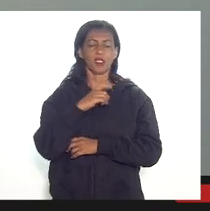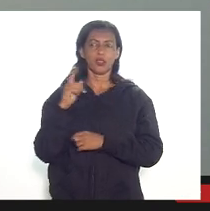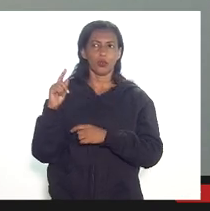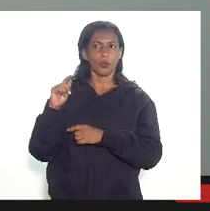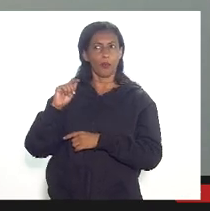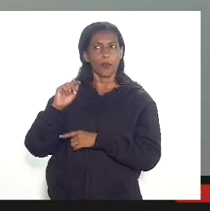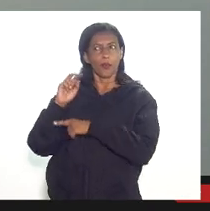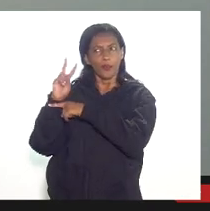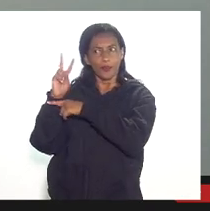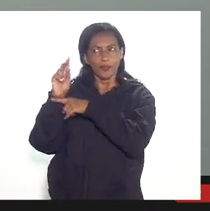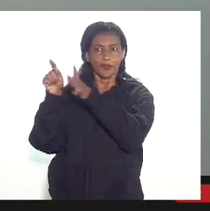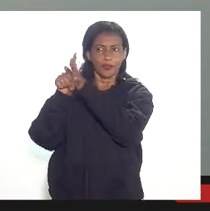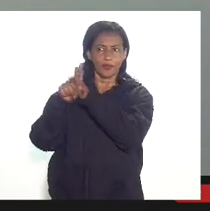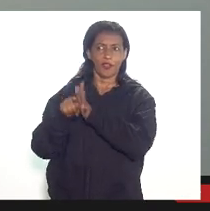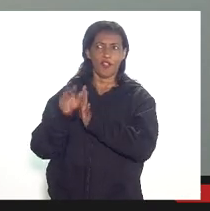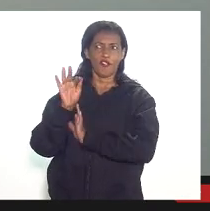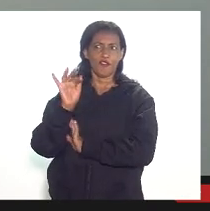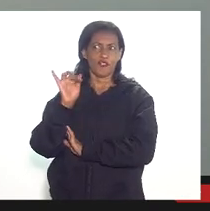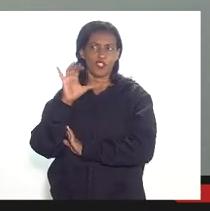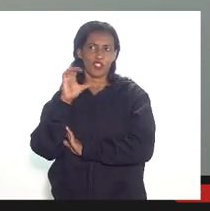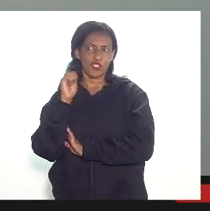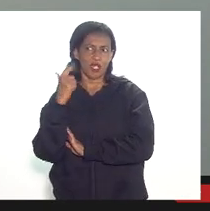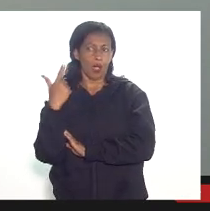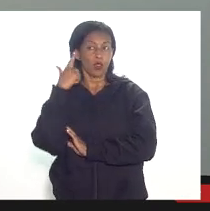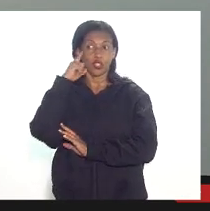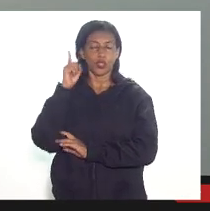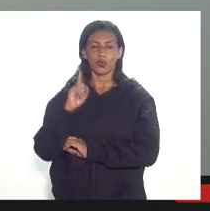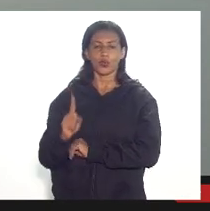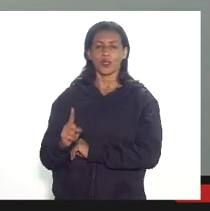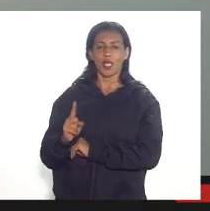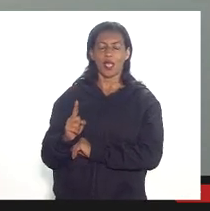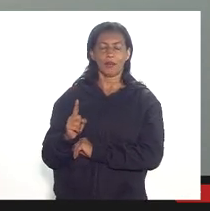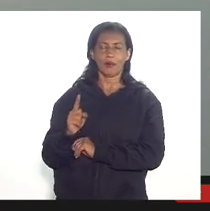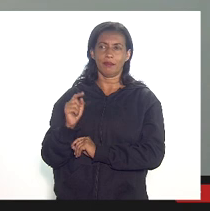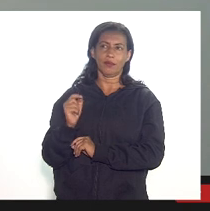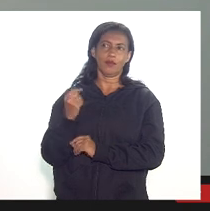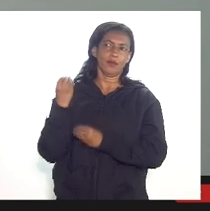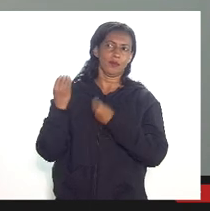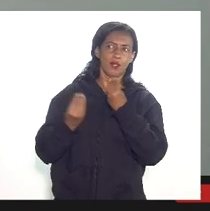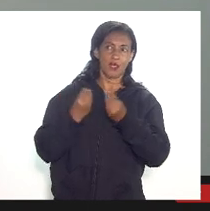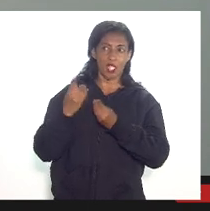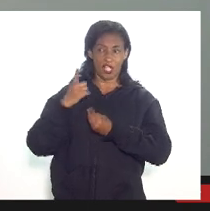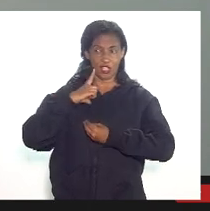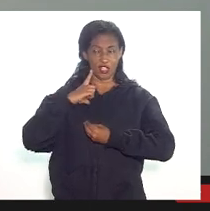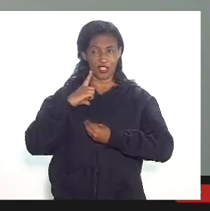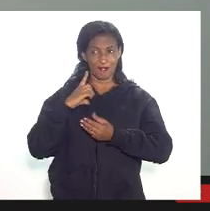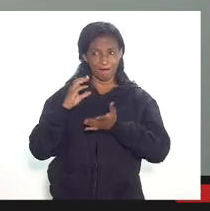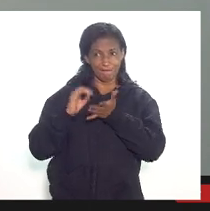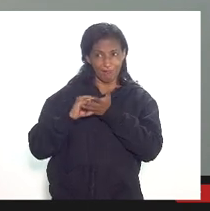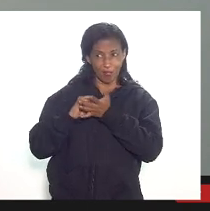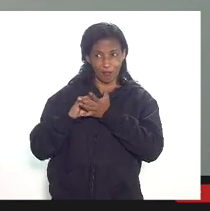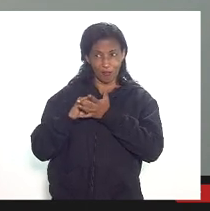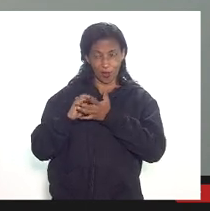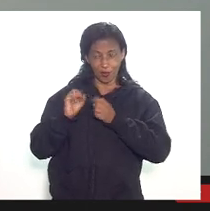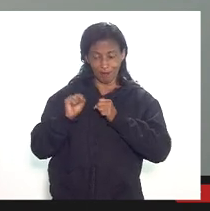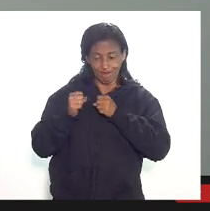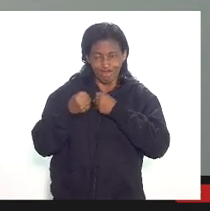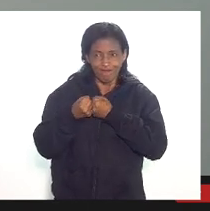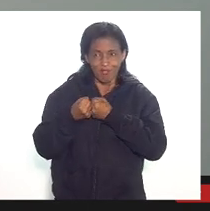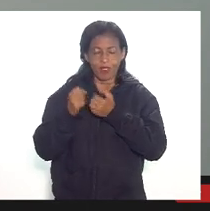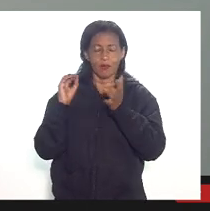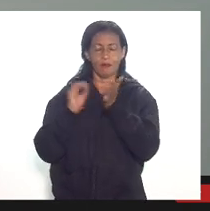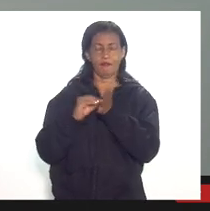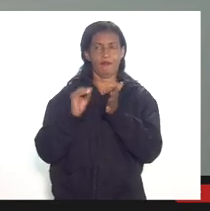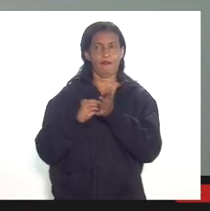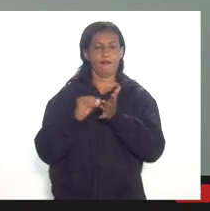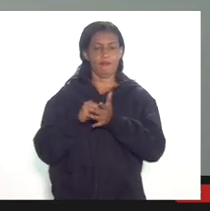fiscal a gente não sabe o grande ponto é esse nós temos extrema insegurança nos pareceres que hoje são feitos